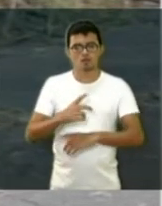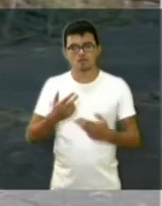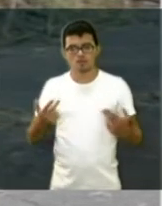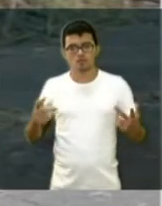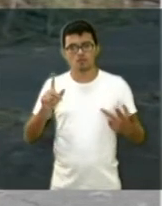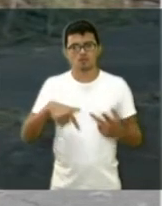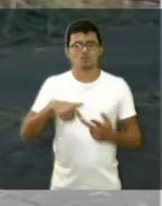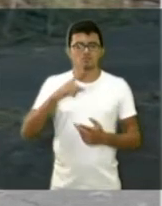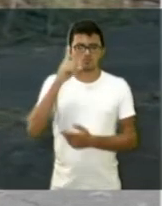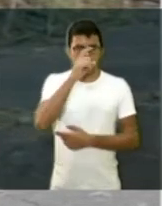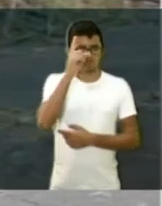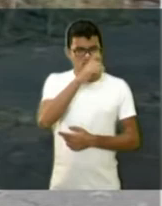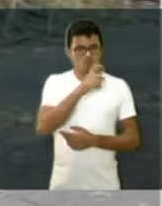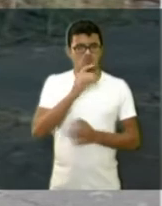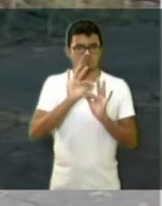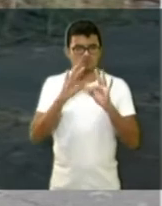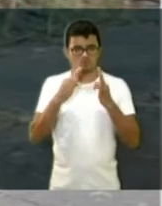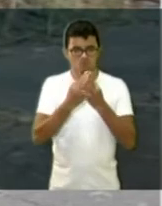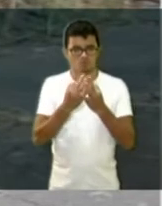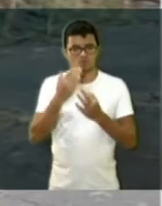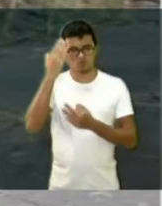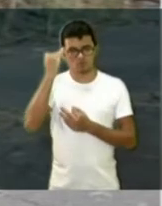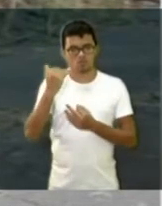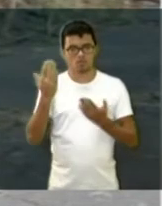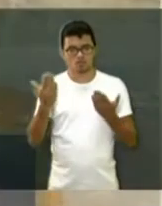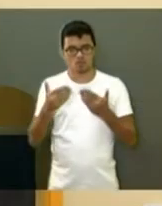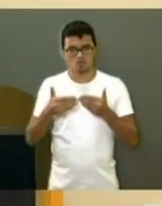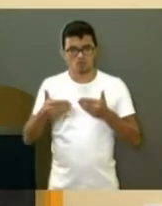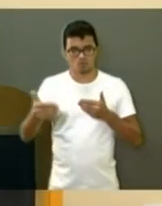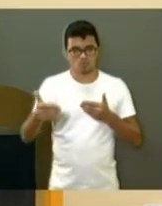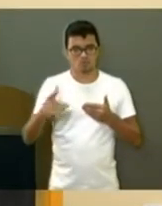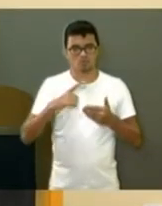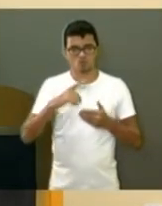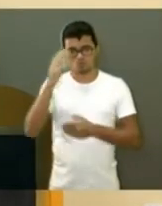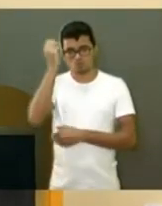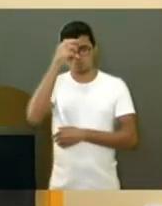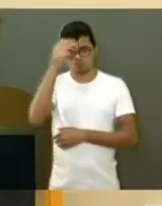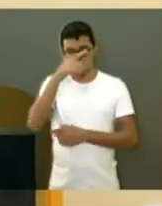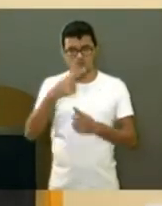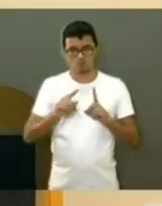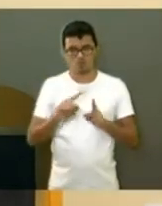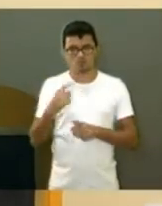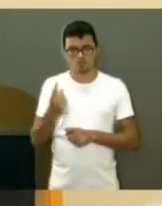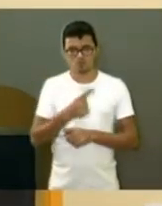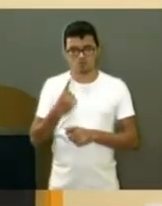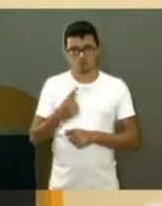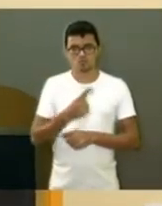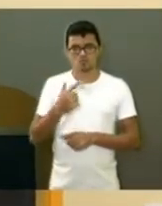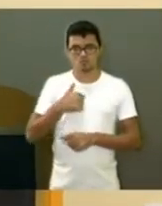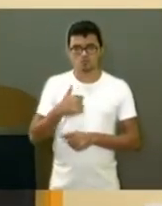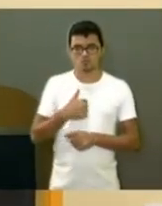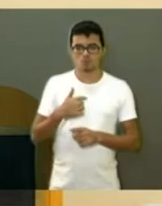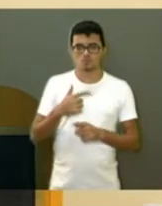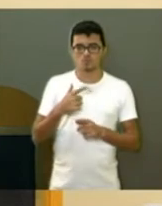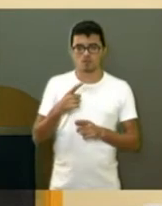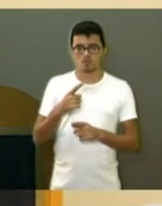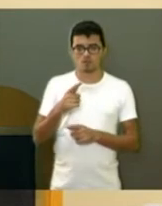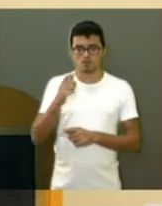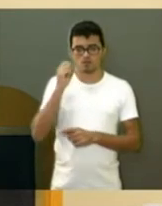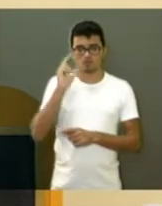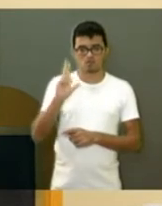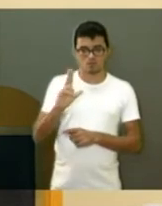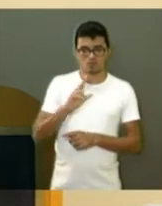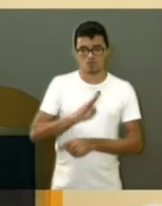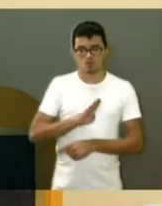seus familiares. Então, eu sei que está iniciando o prefeito, mas a gente está alertando o Bernal de tentar